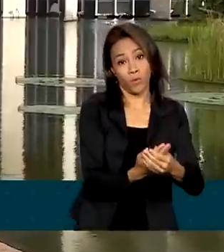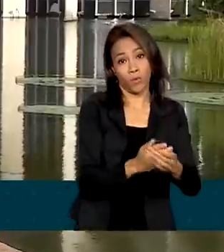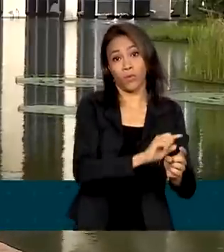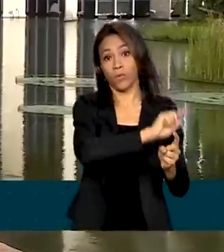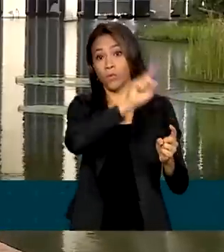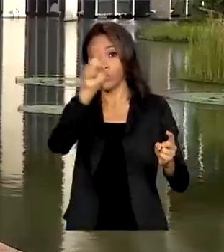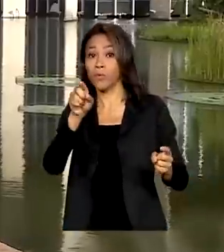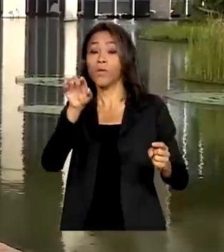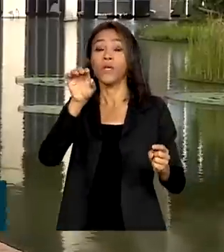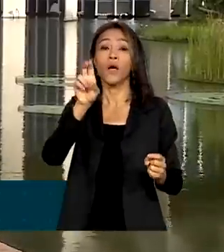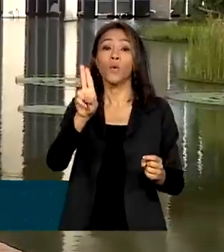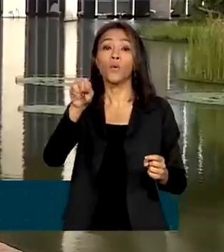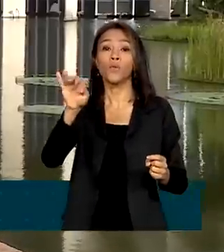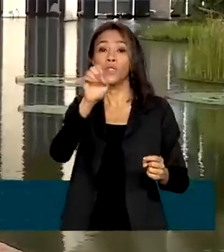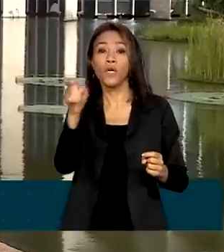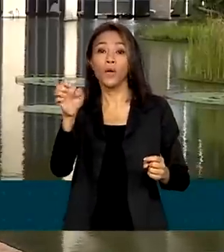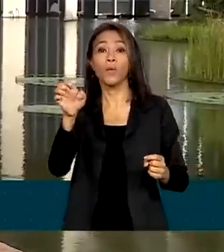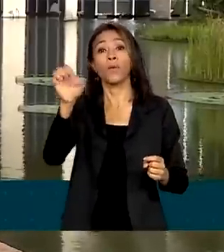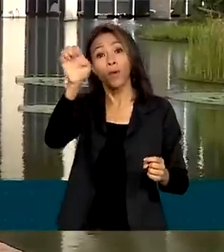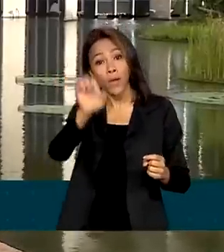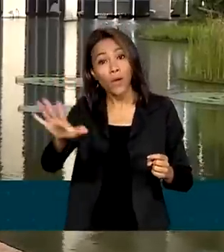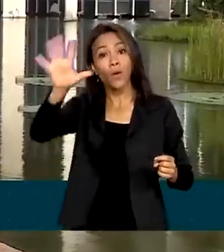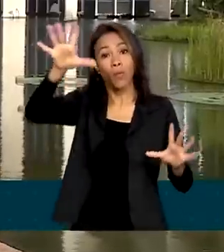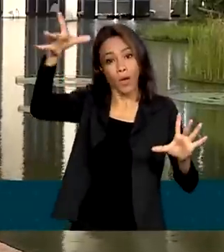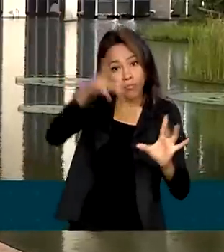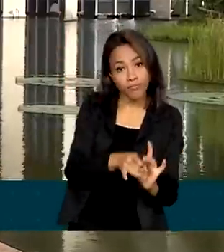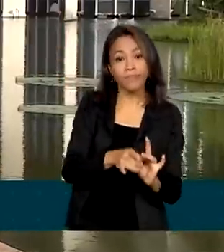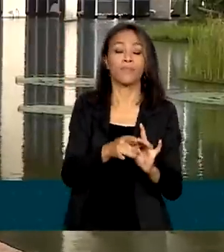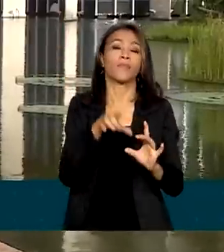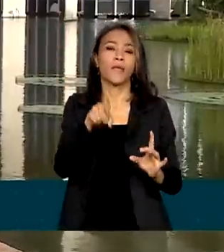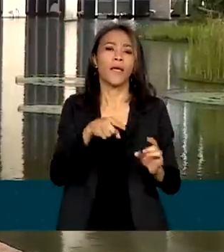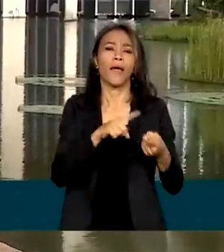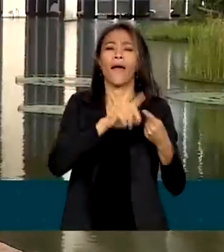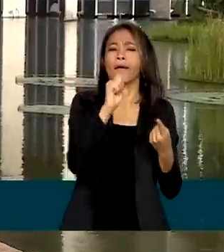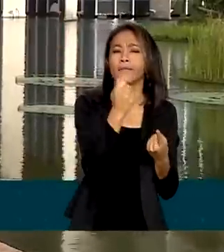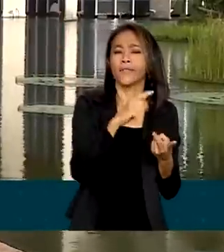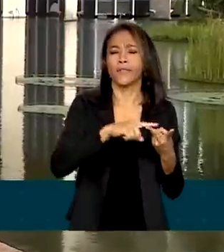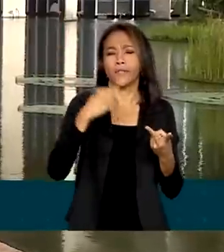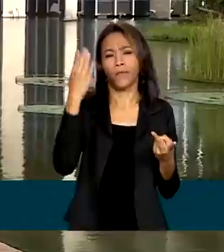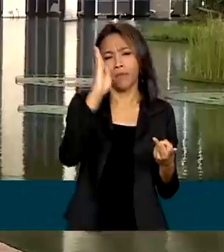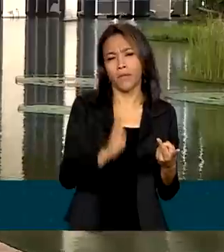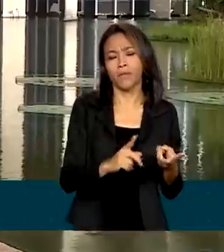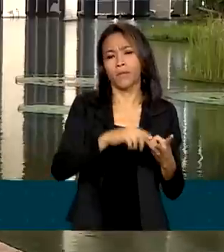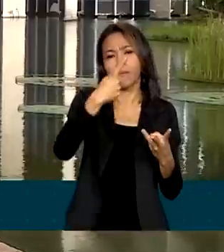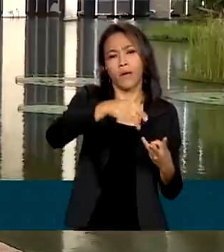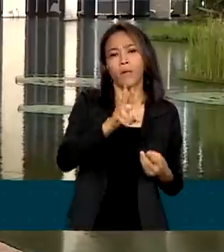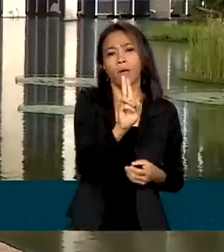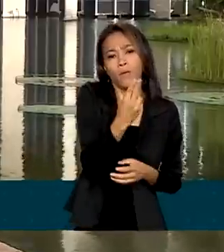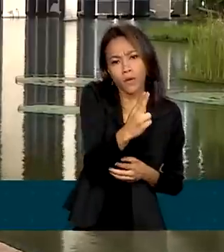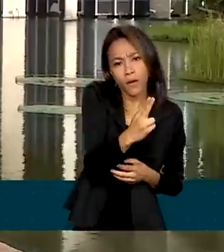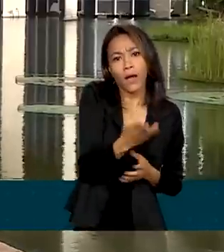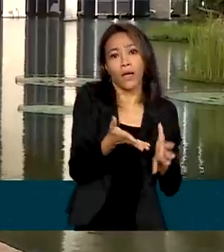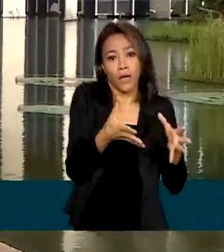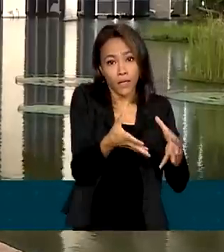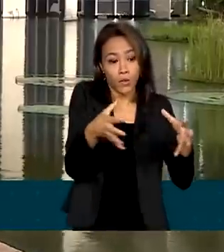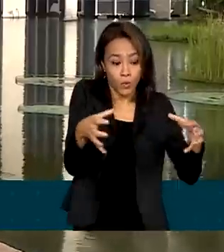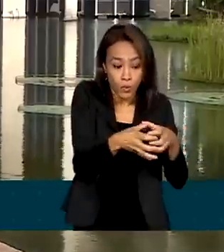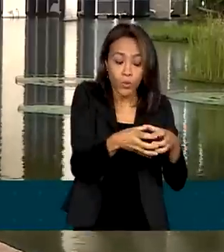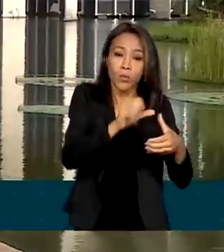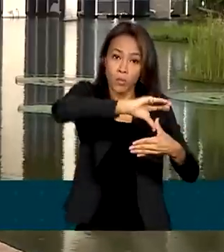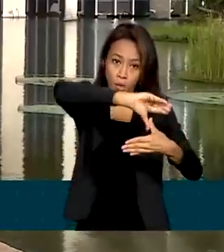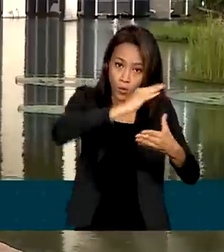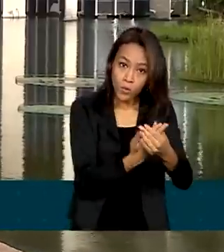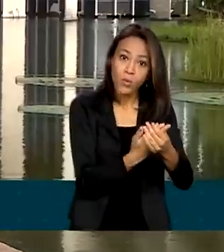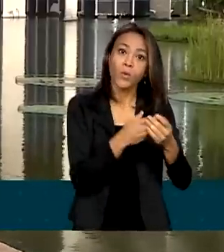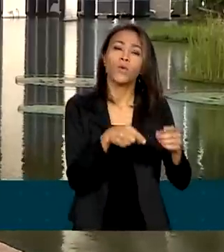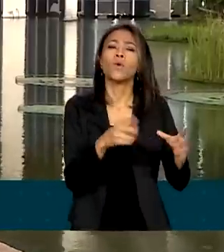União Europeia. O bloco sul-americano é composto por Argentina, Brasil, Paraguai e Uruguai e compreende uma população